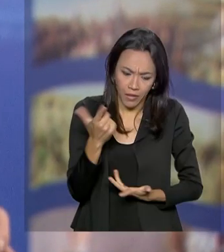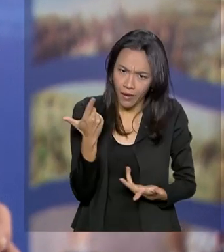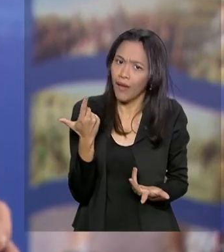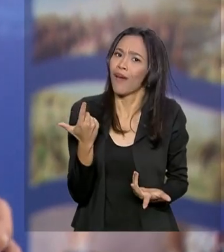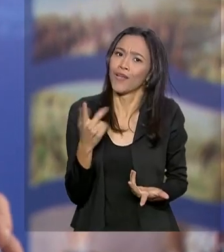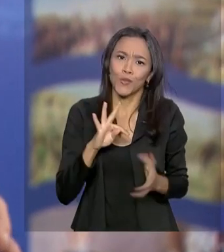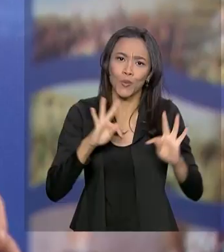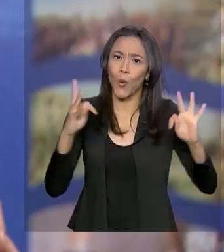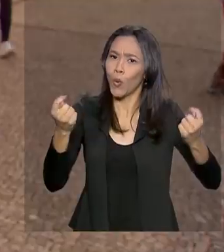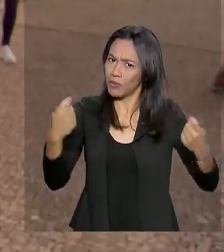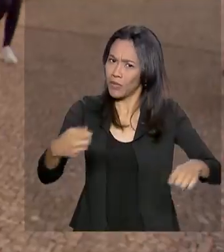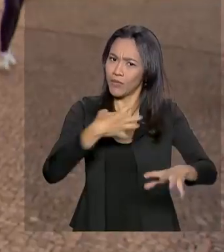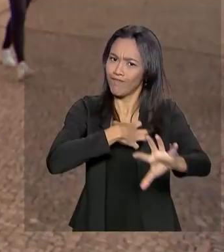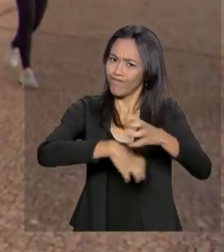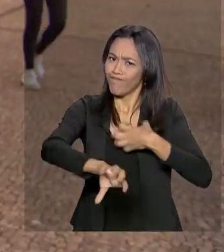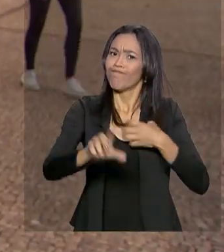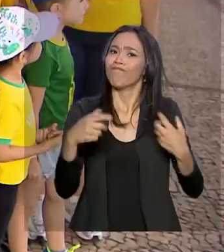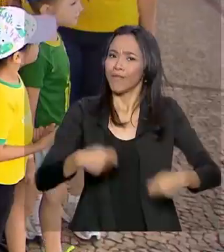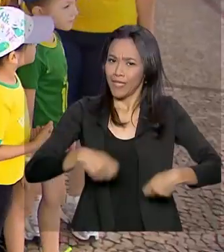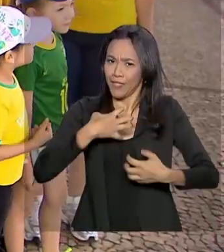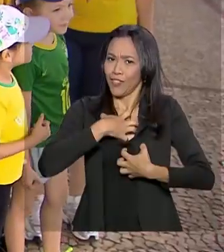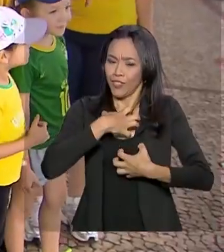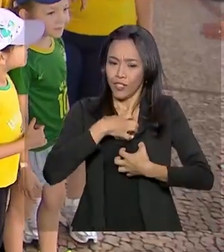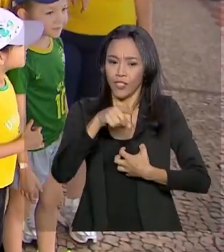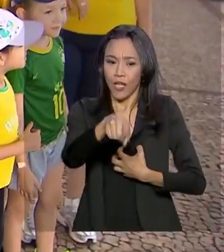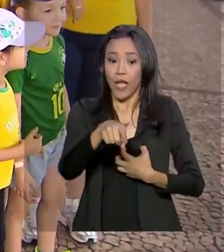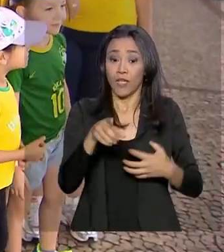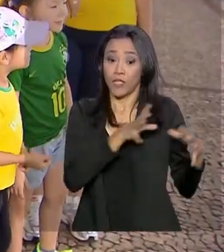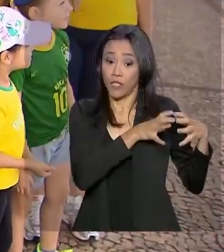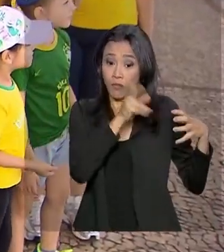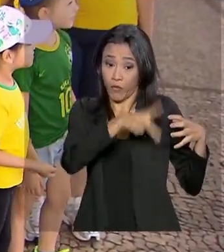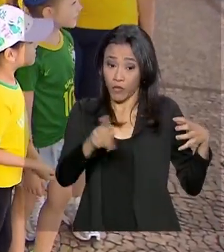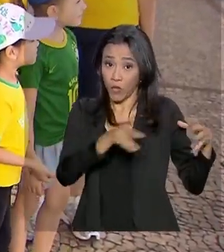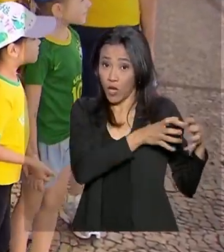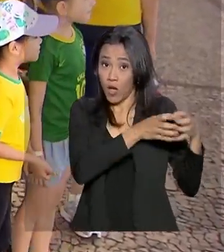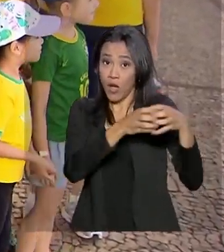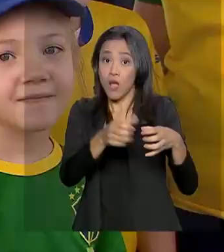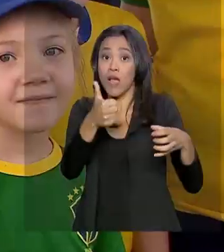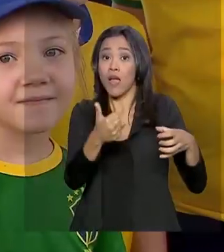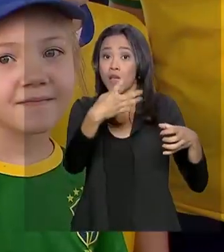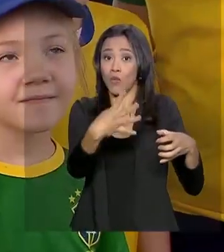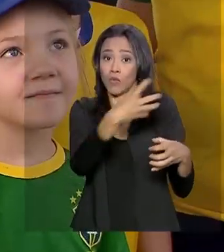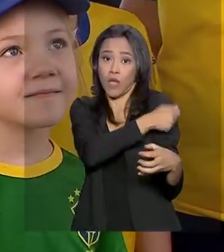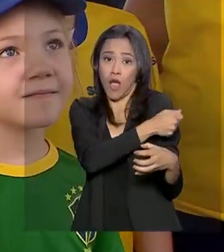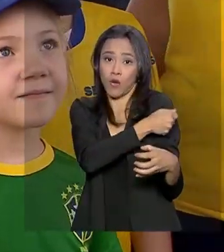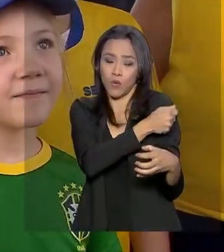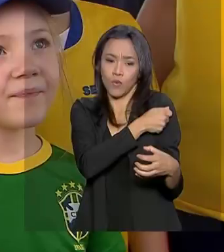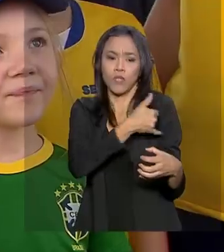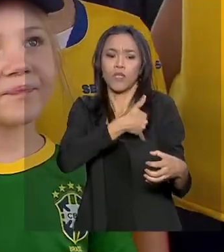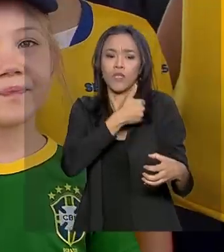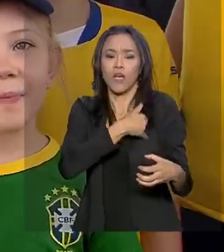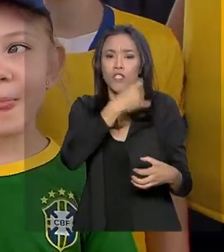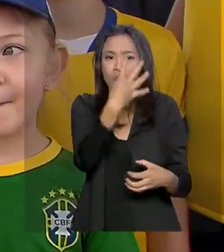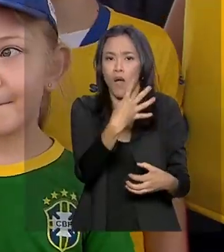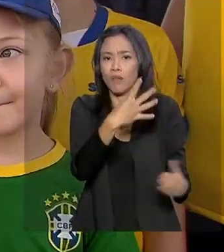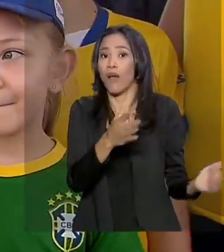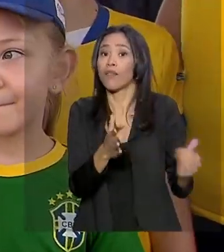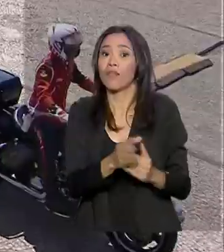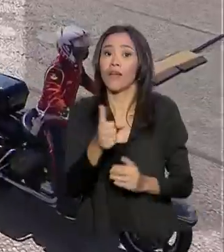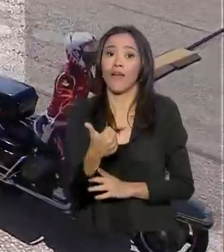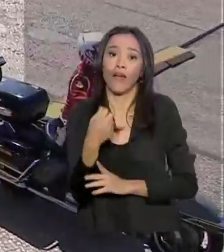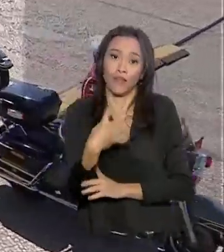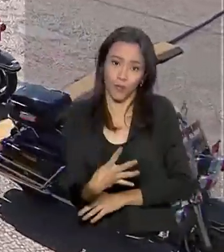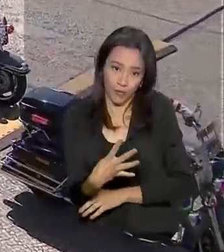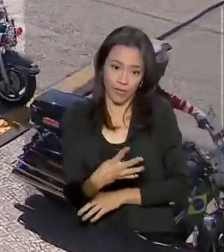que todo brasileiro tem que ter. Essa professora veio com a turma de 14 alunos, com idade de 4 a 14 anos,